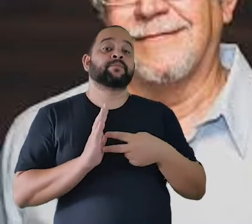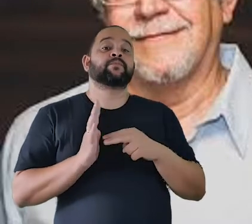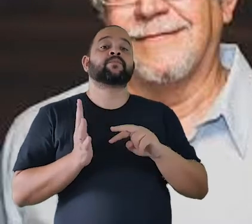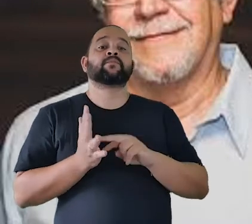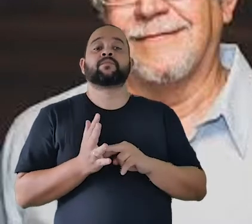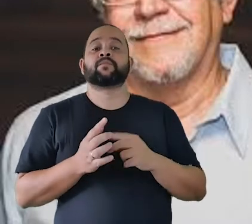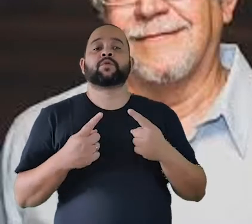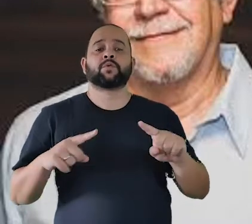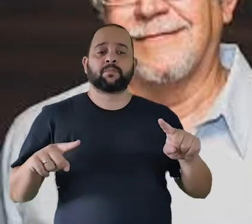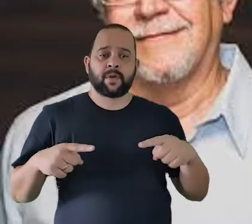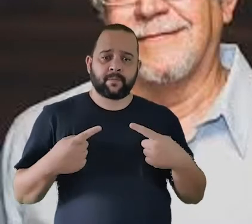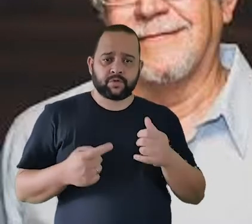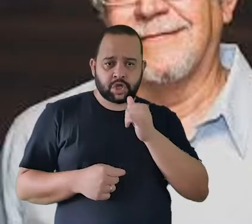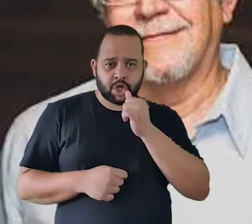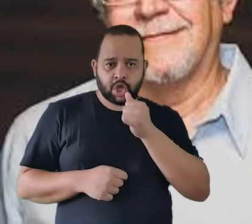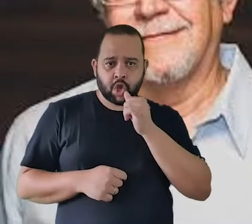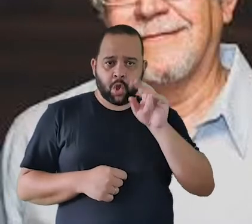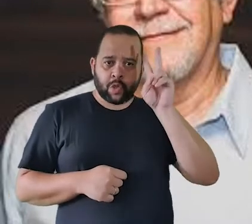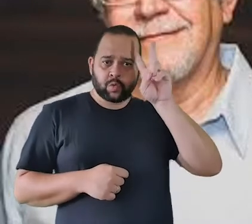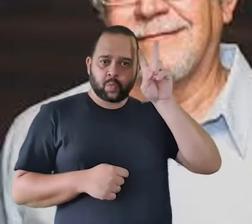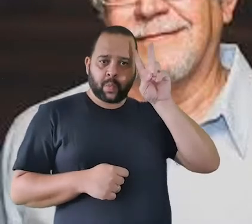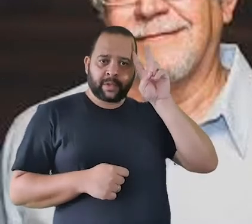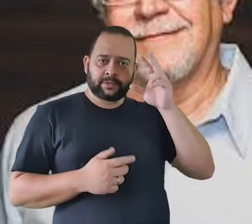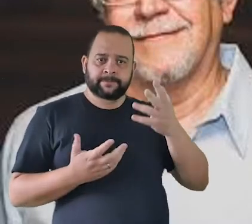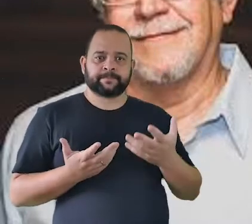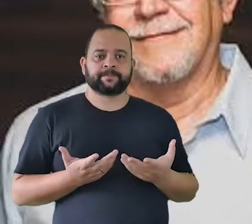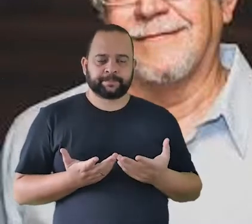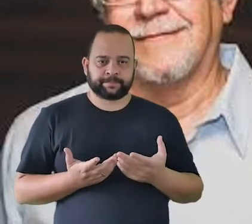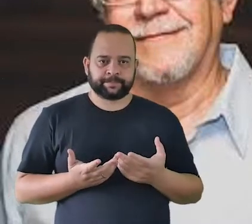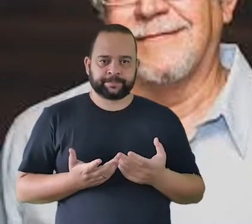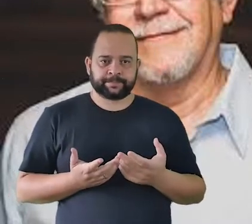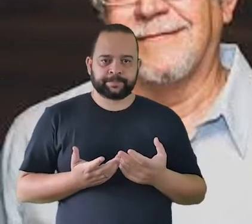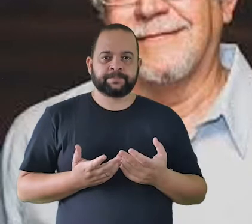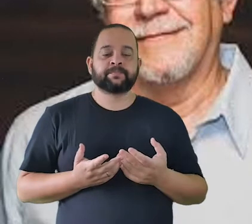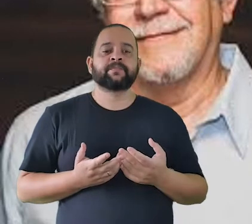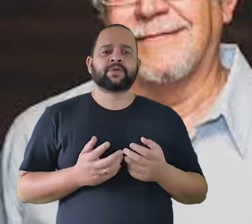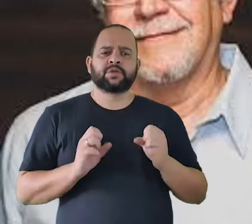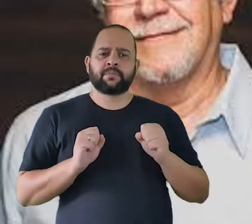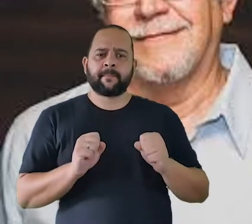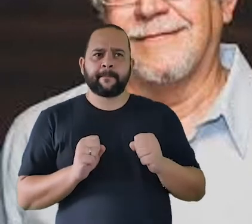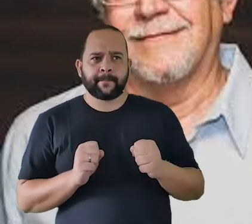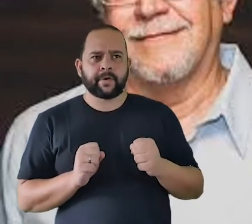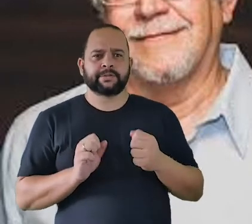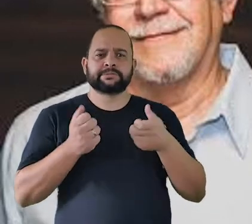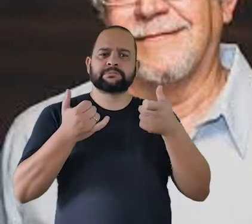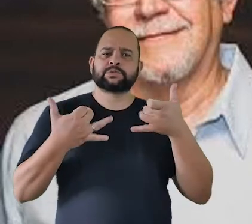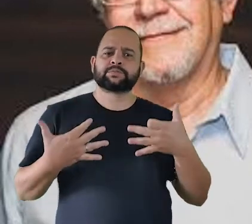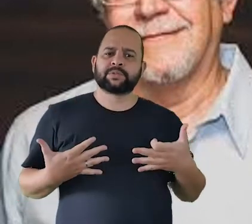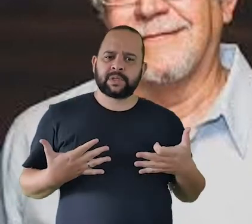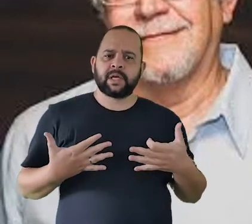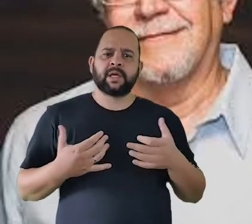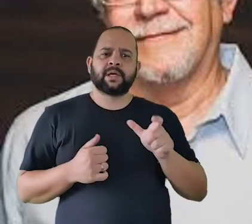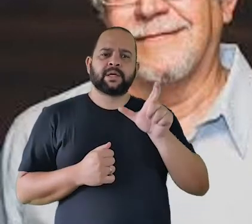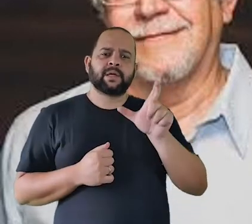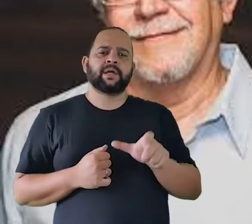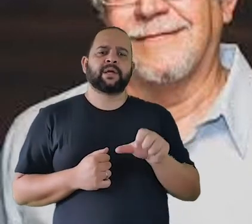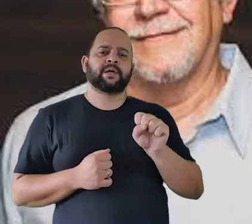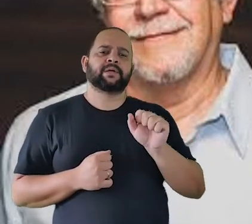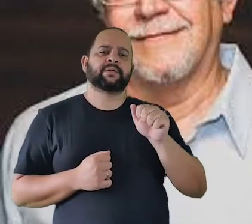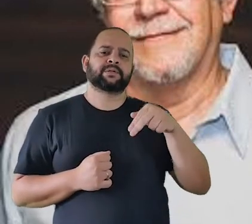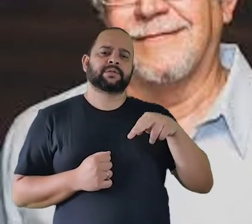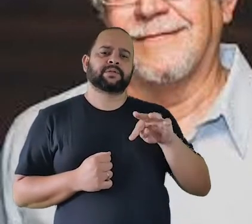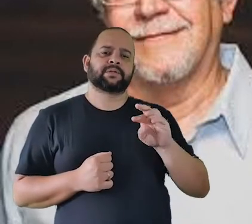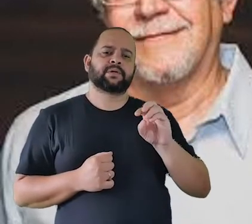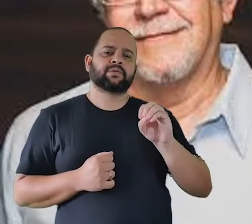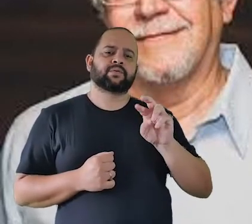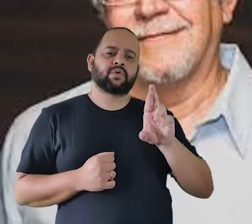quer dizer uma história, que quer contar uma história. E a gente pode dizer que o Santoro mudou de fase de